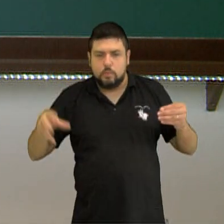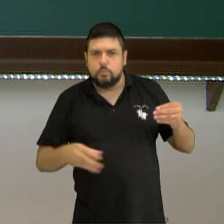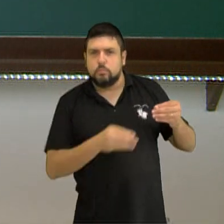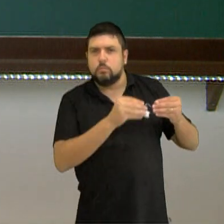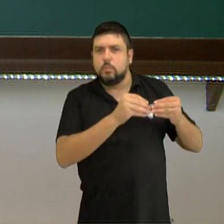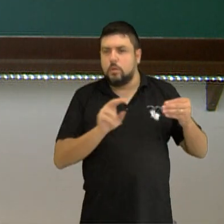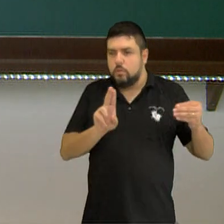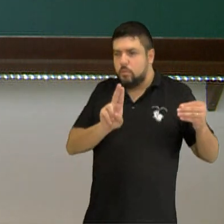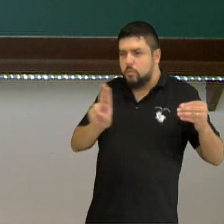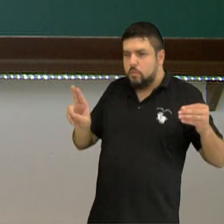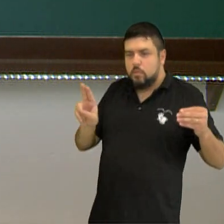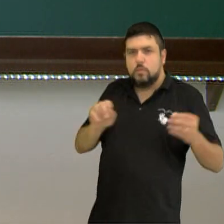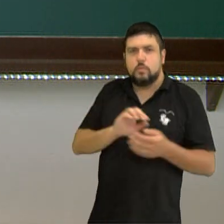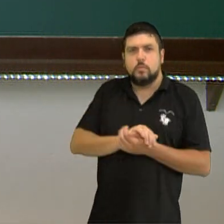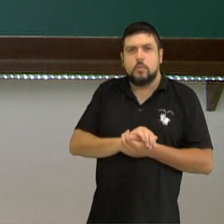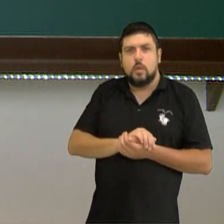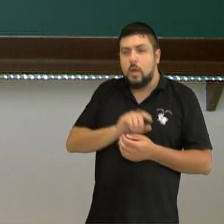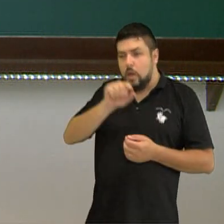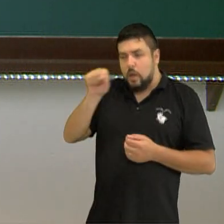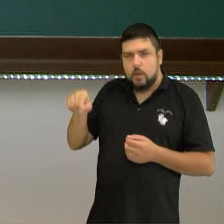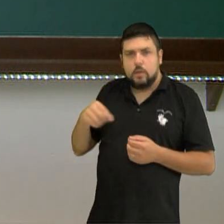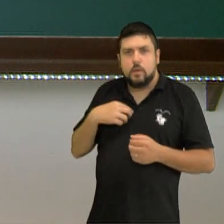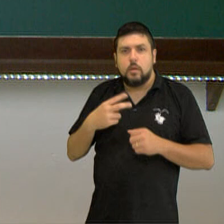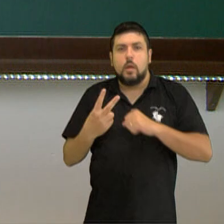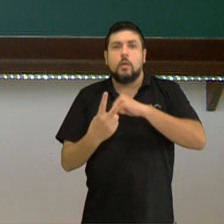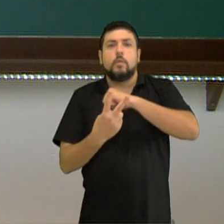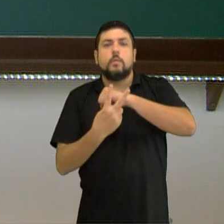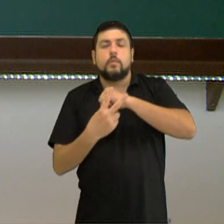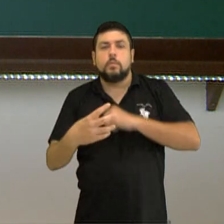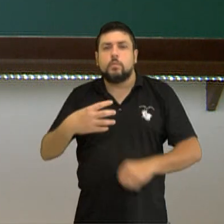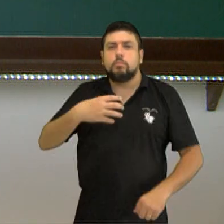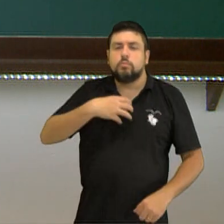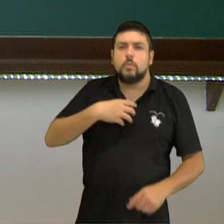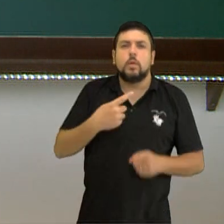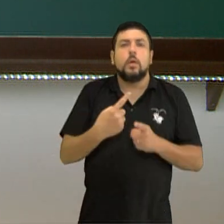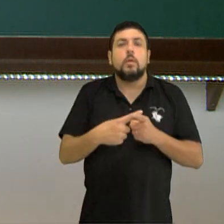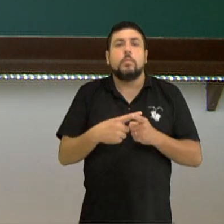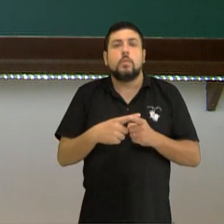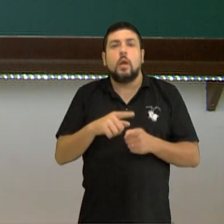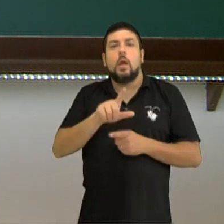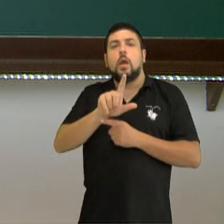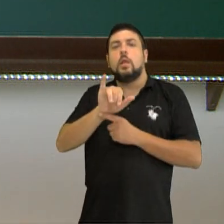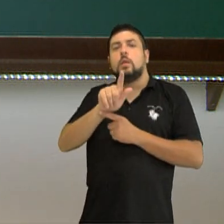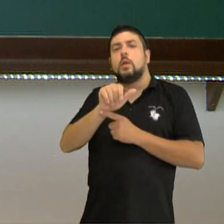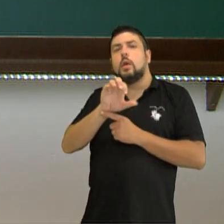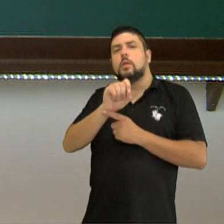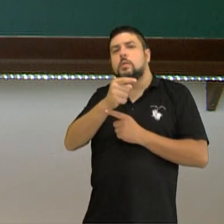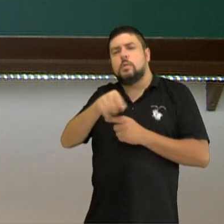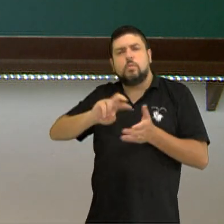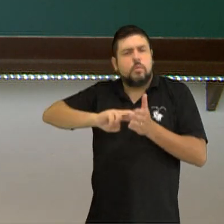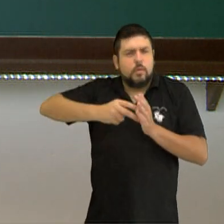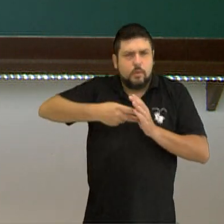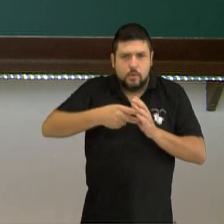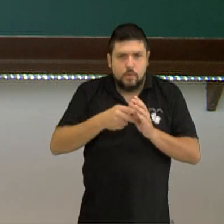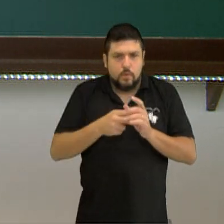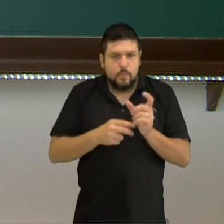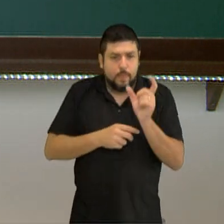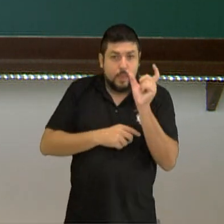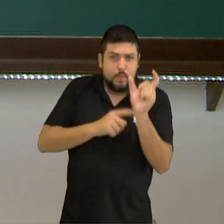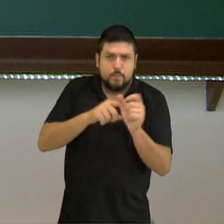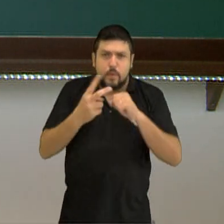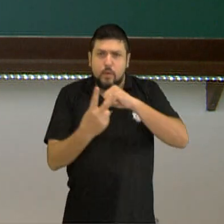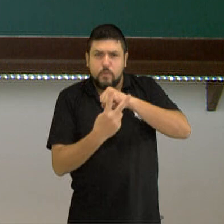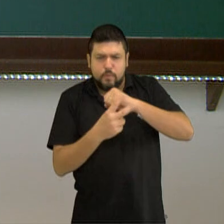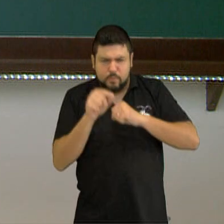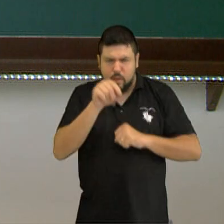verbo de estado, porque esse verbo é também chamado de verbo de ligação, ou seja, ele não é o mais importante na oração.